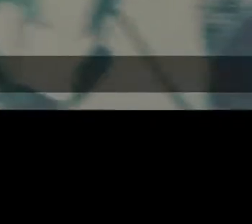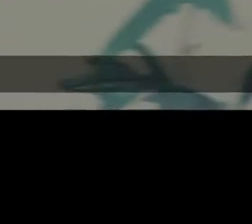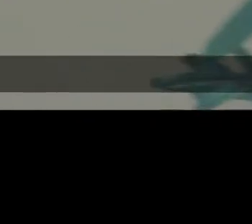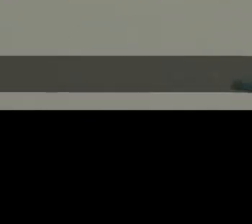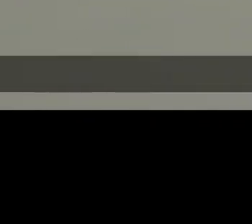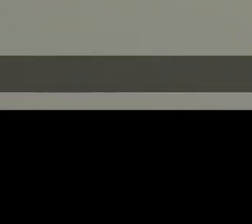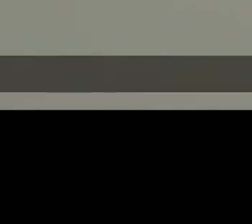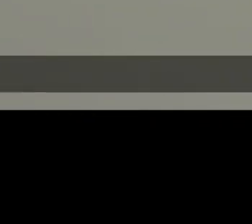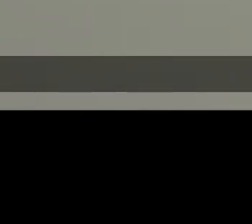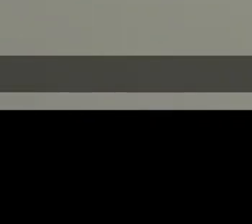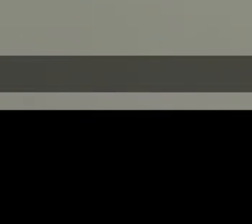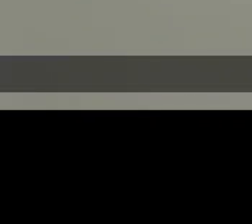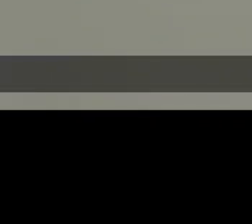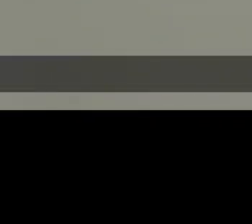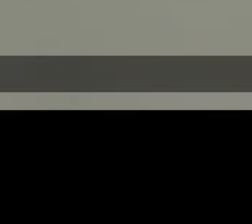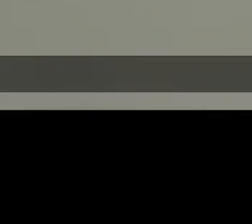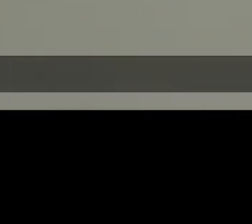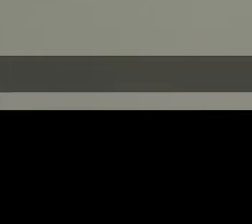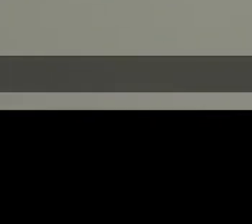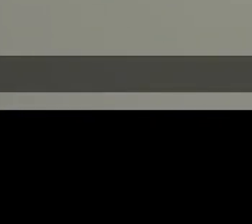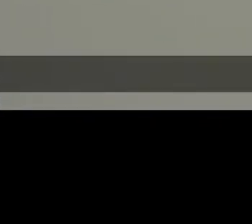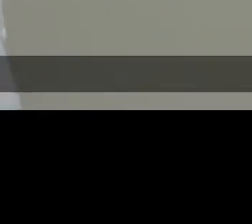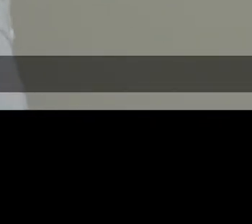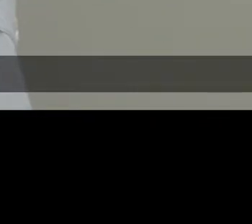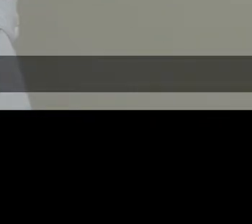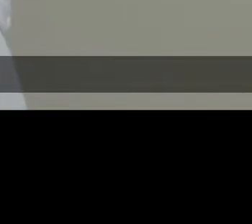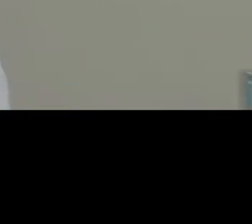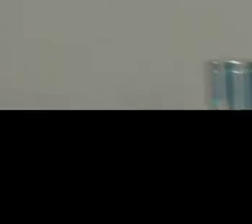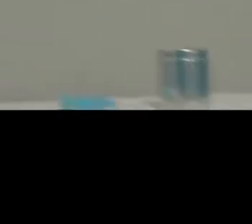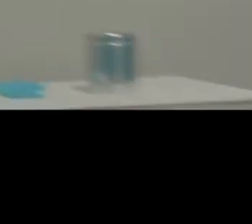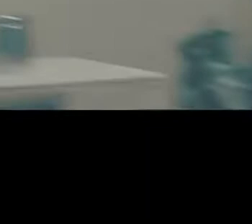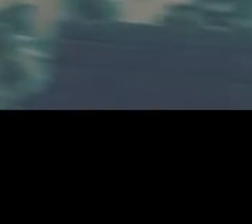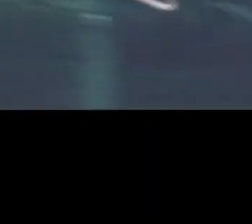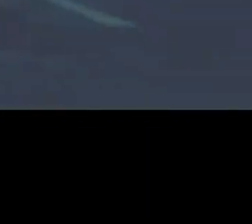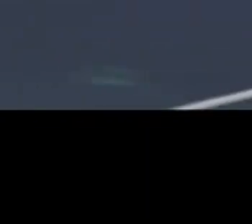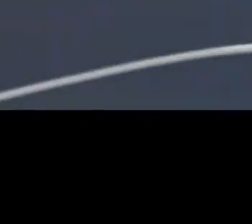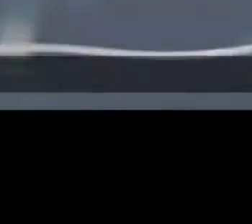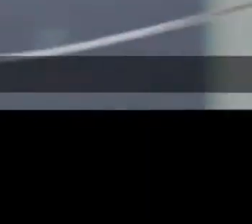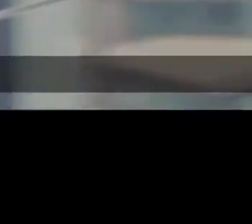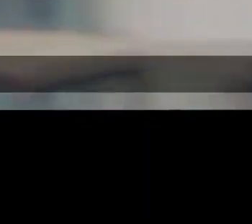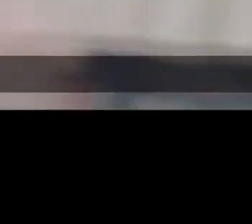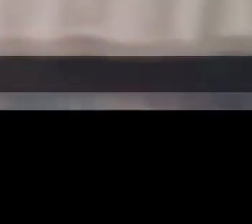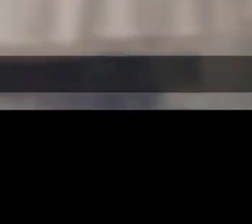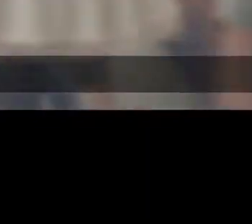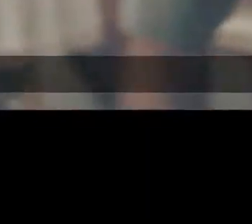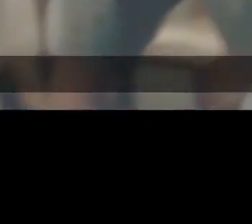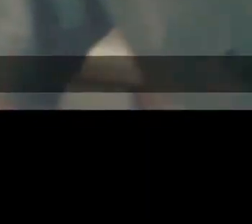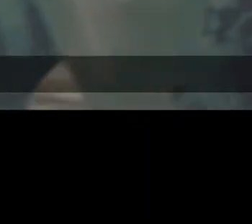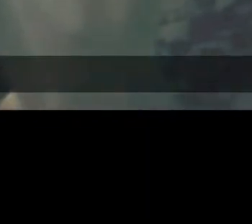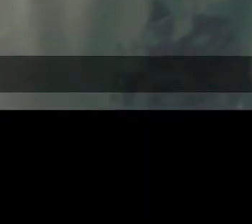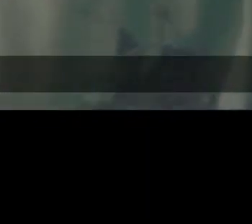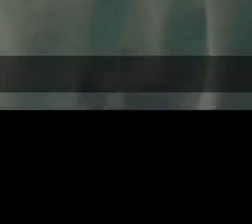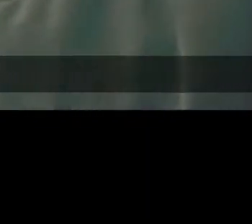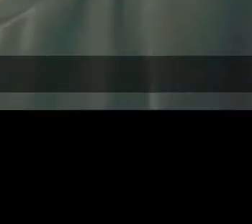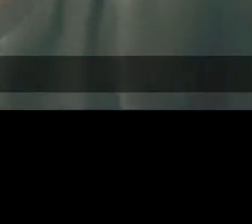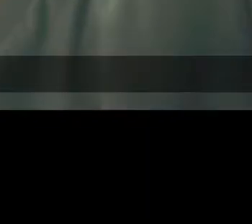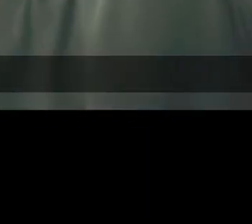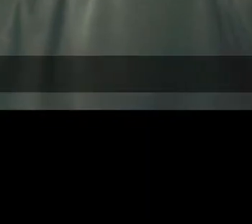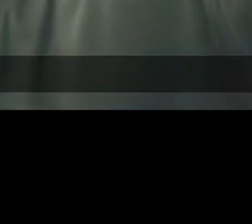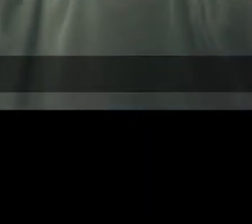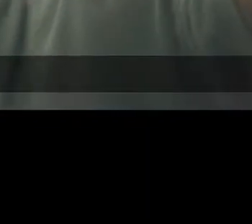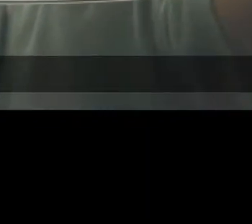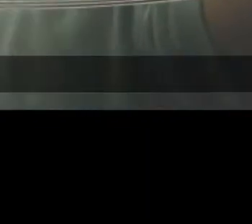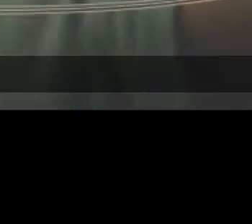Ou alguém que está torcendo para ser ajudado. Quem doa sangue regularmente pode até não